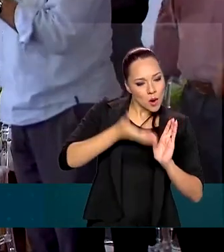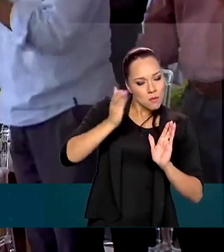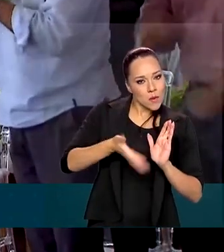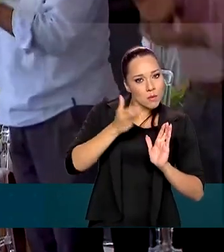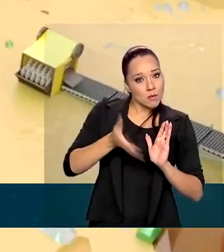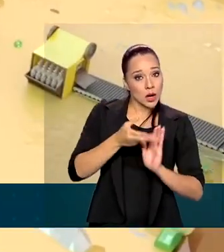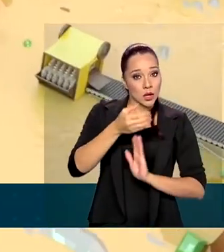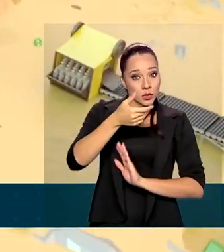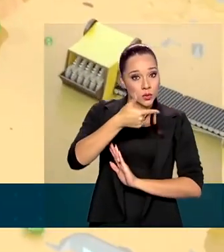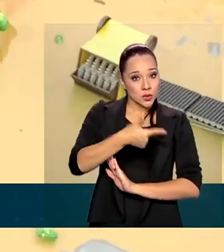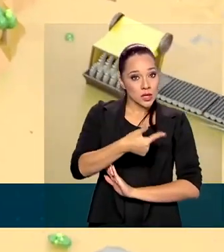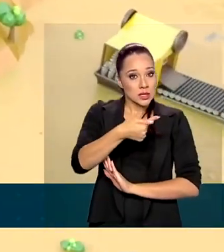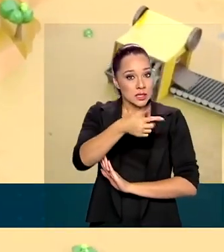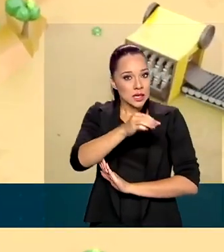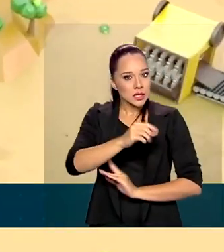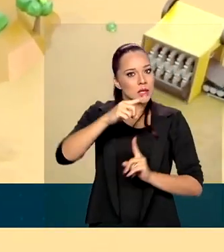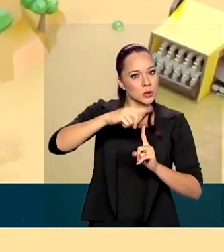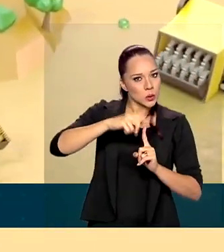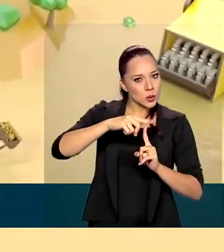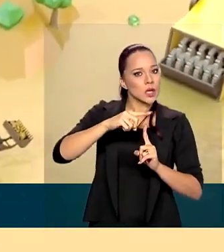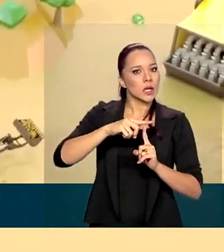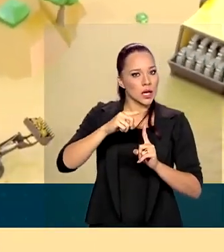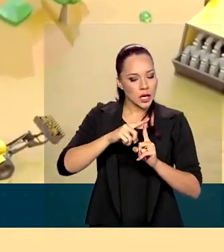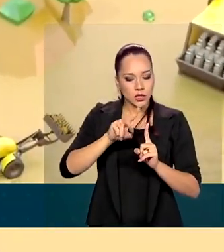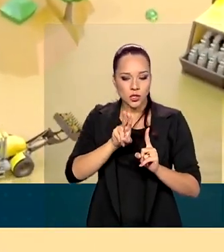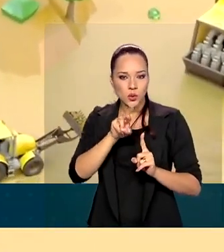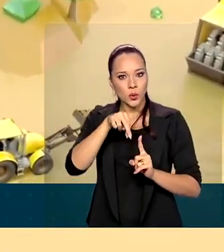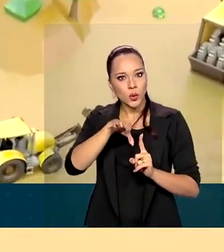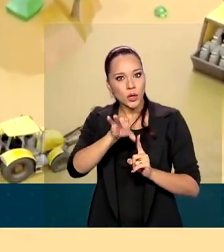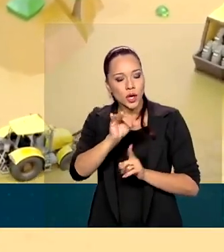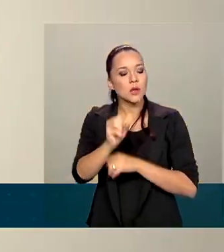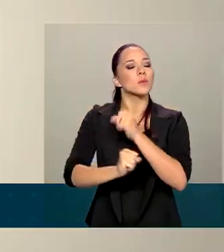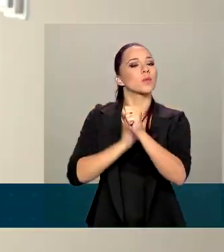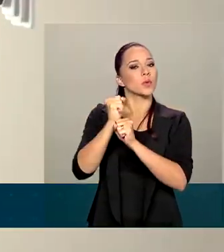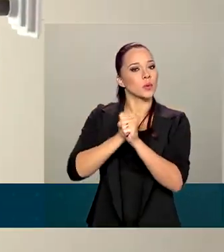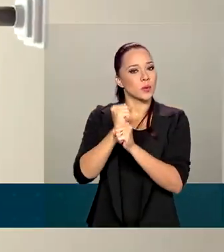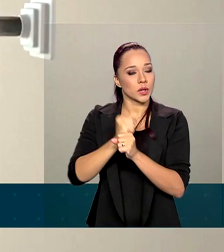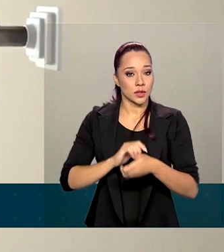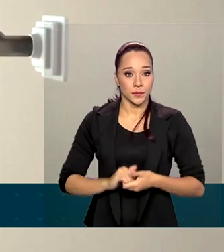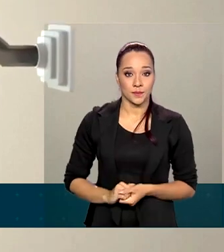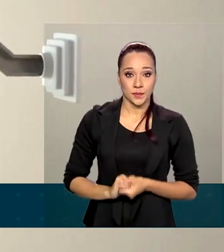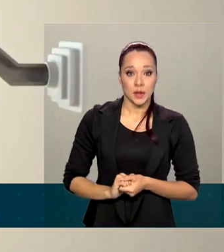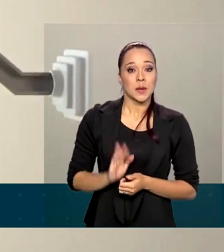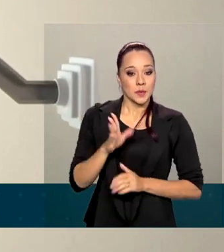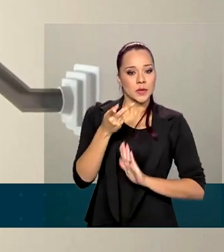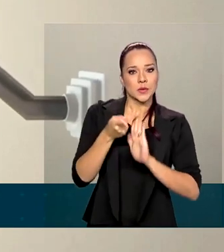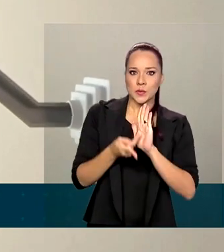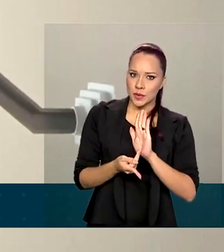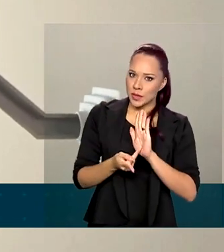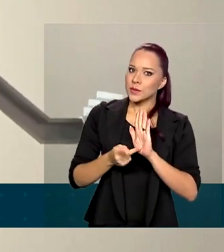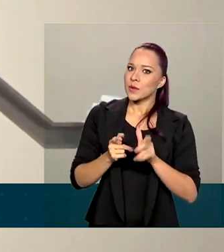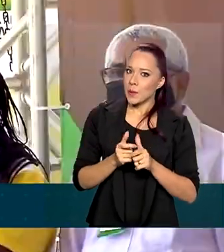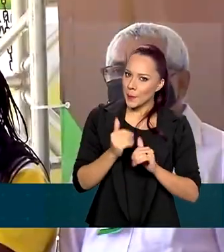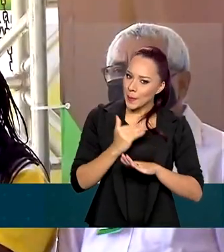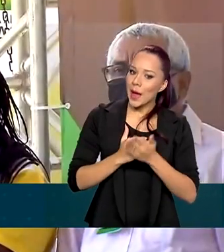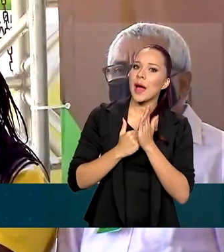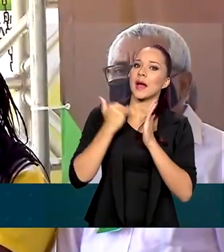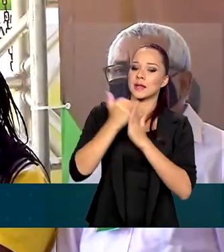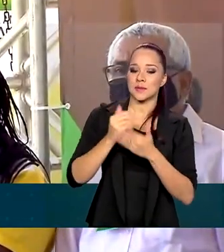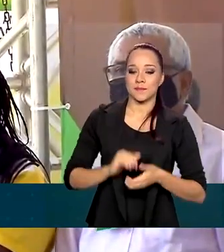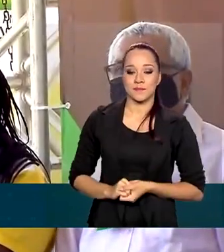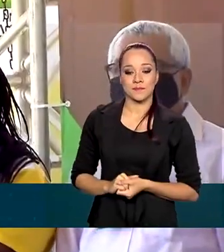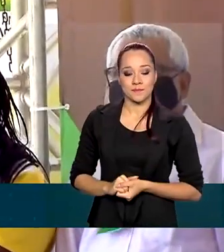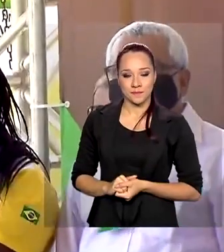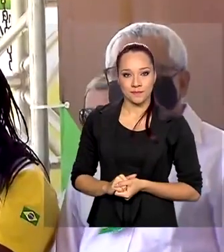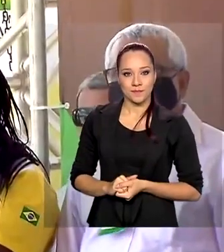260 toneladas de concentrado de urânio por ano. Mas os planos são muito maiores. Esta